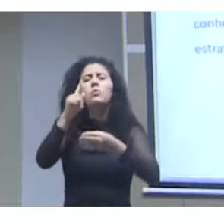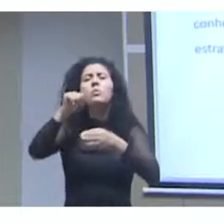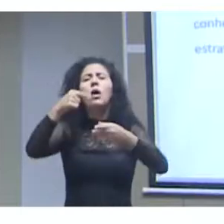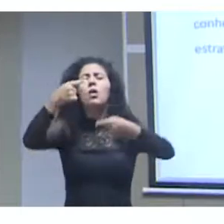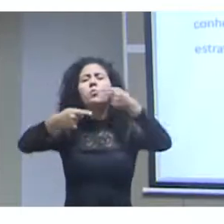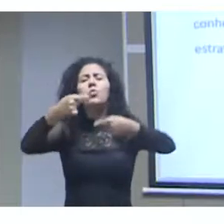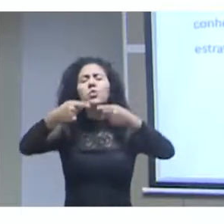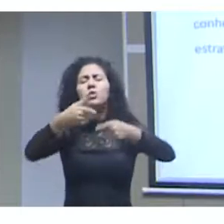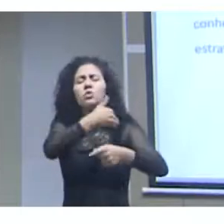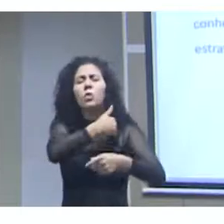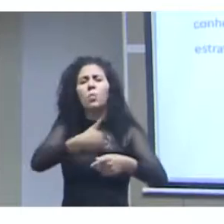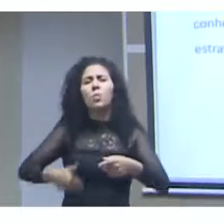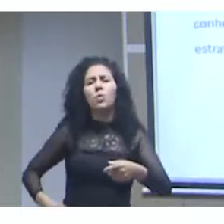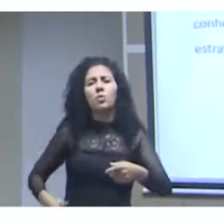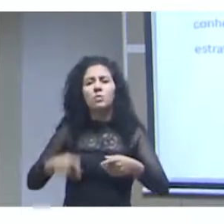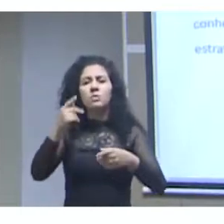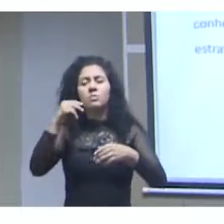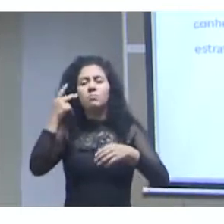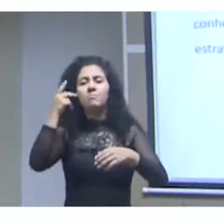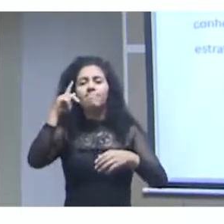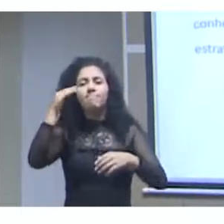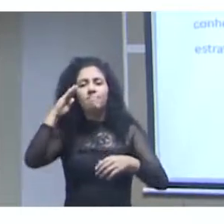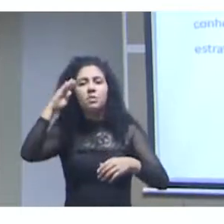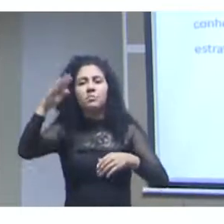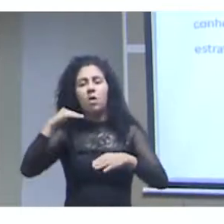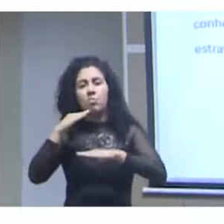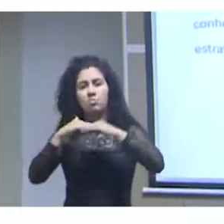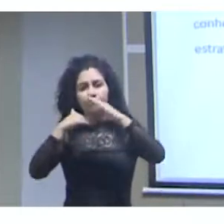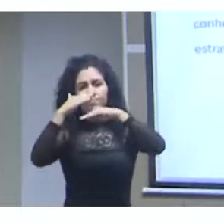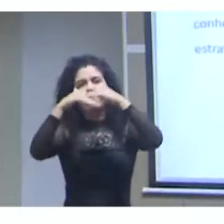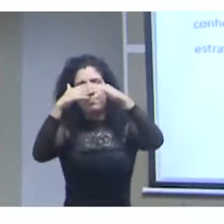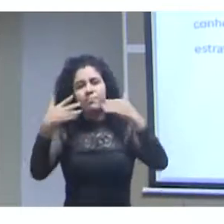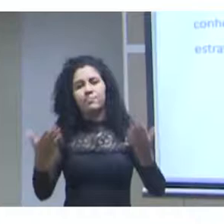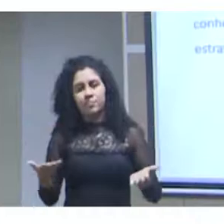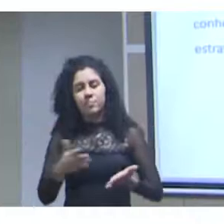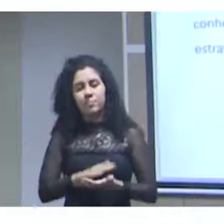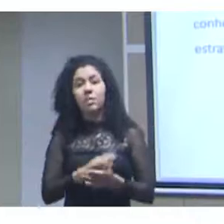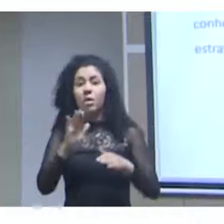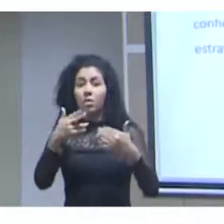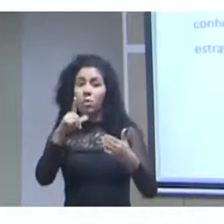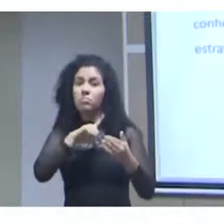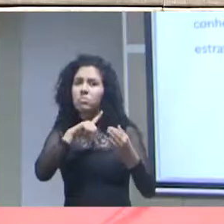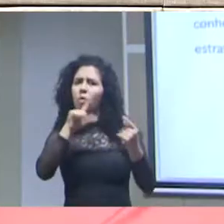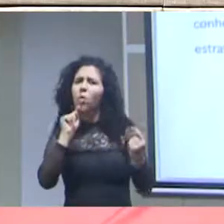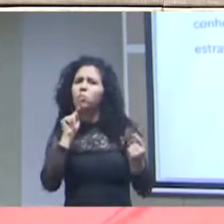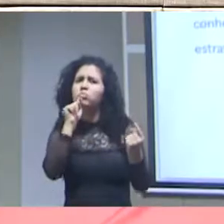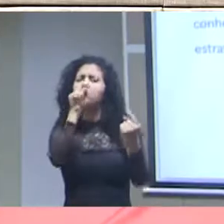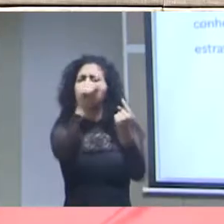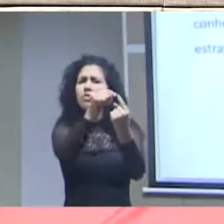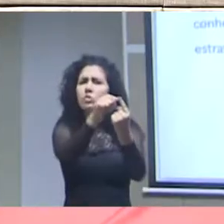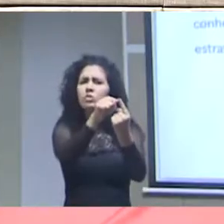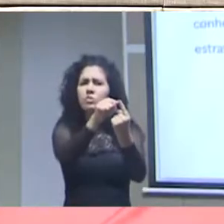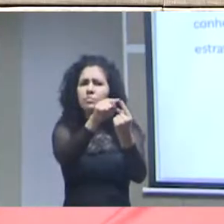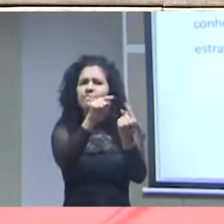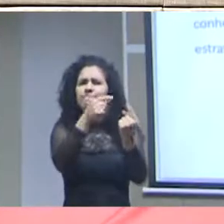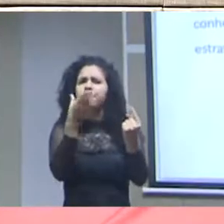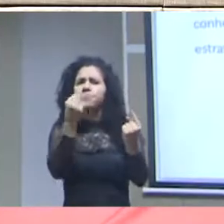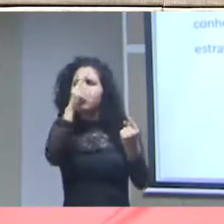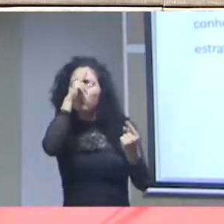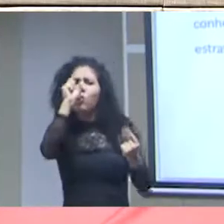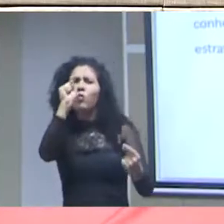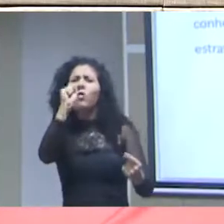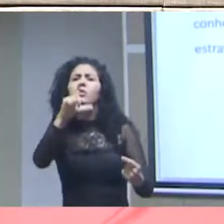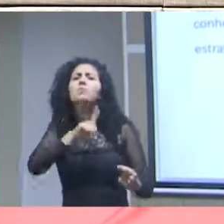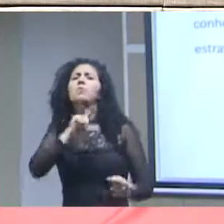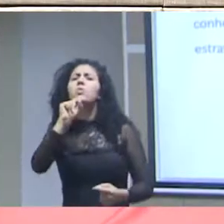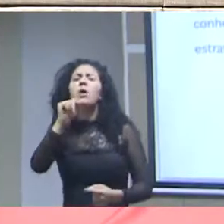políticas públicas essenciais ao desenvolvimento então ele tem um objetivo institucional muito forte